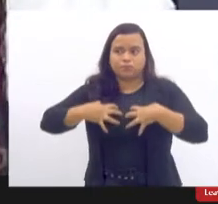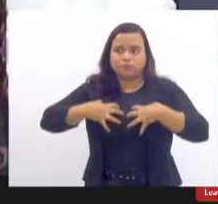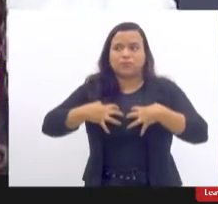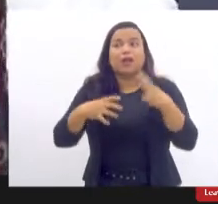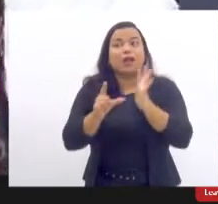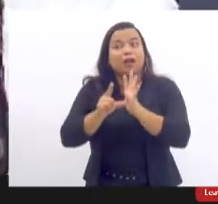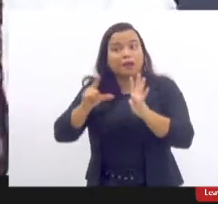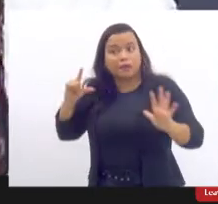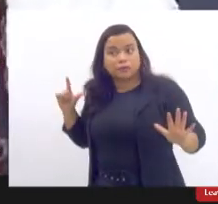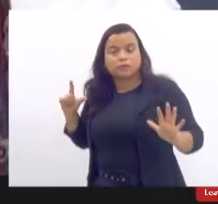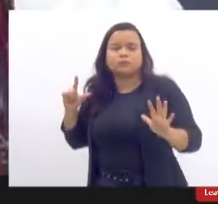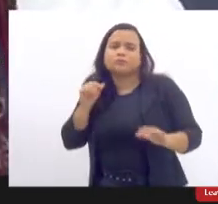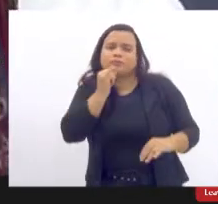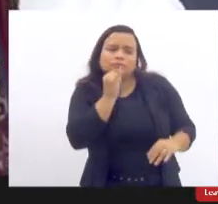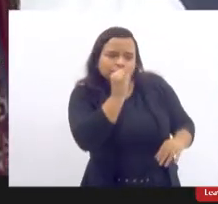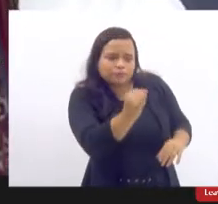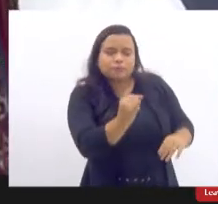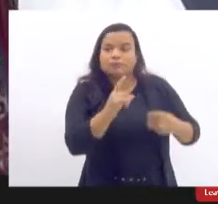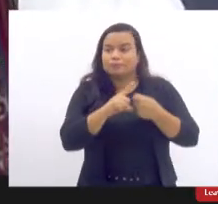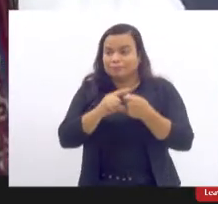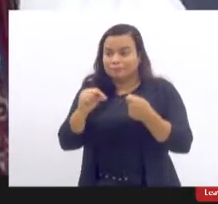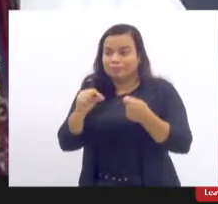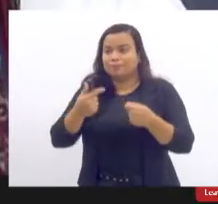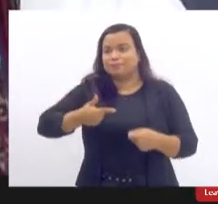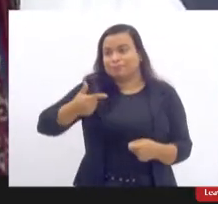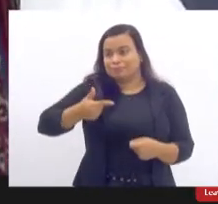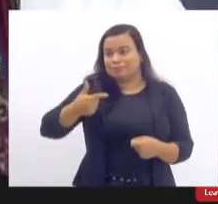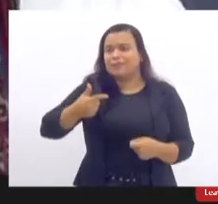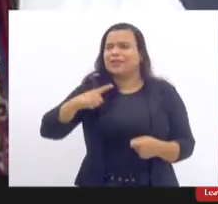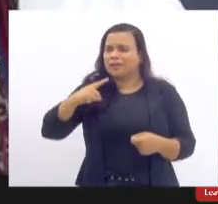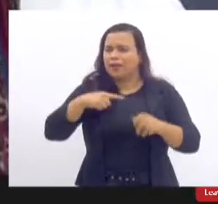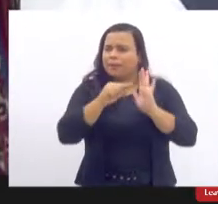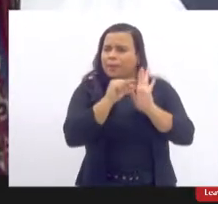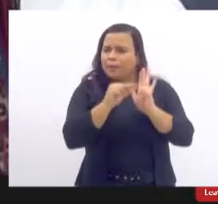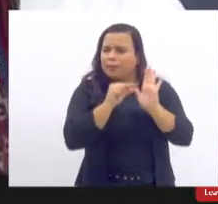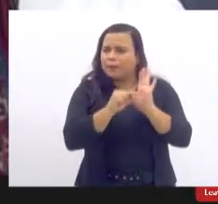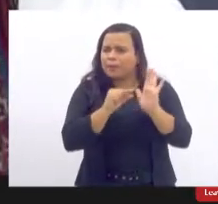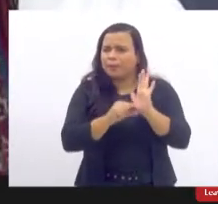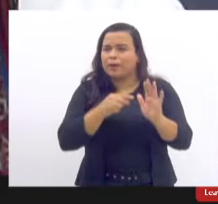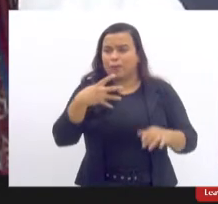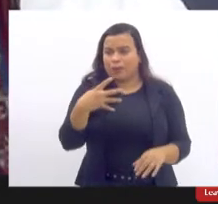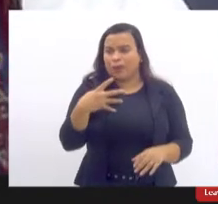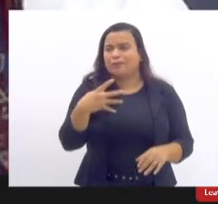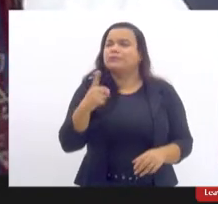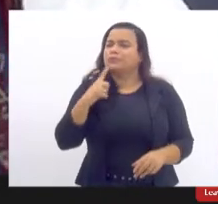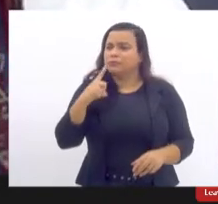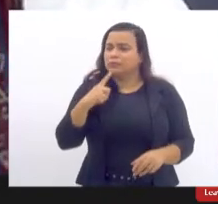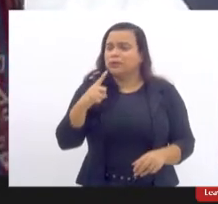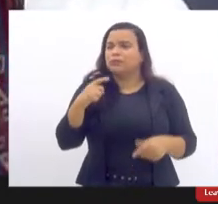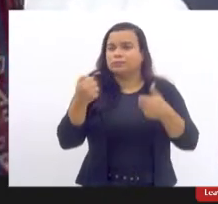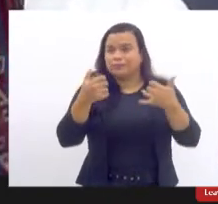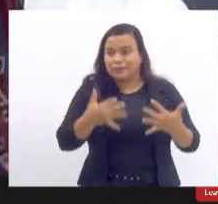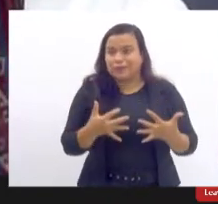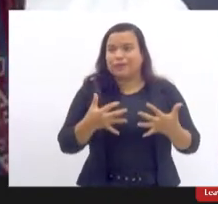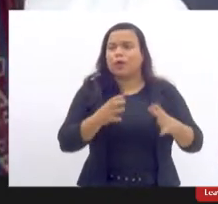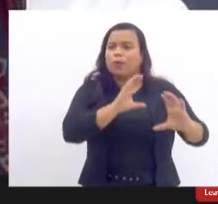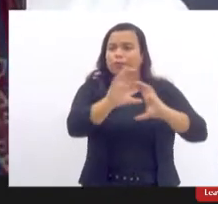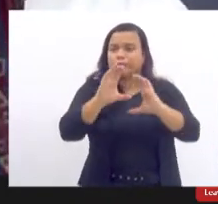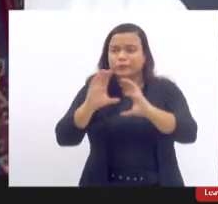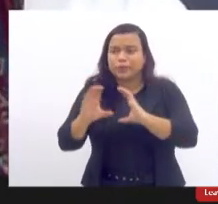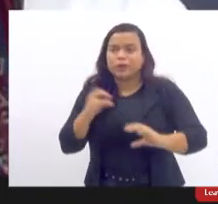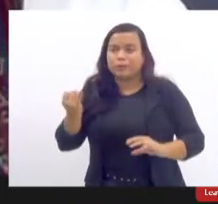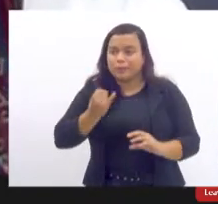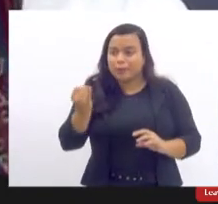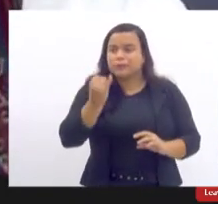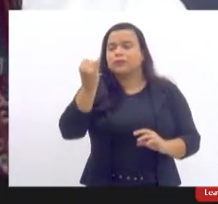ampla. Esse artigo 2º tem vários incisos, tem quatro incisos, fala de canais de comunicação,